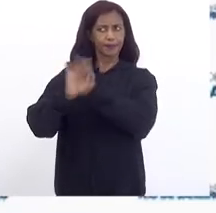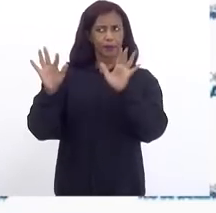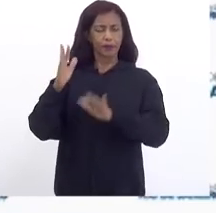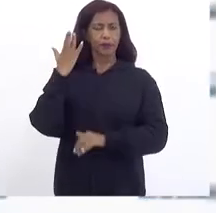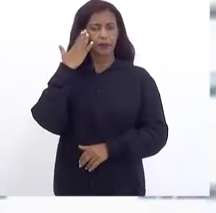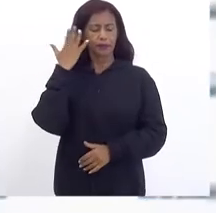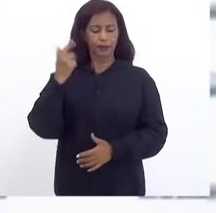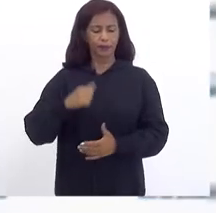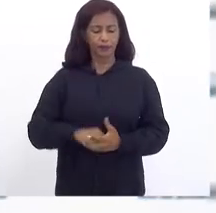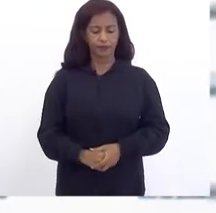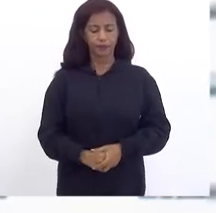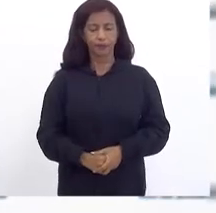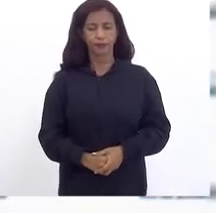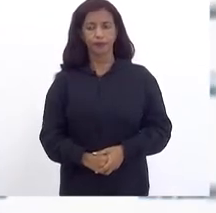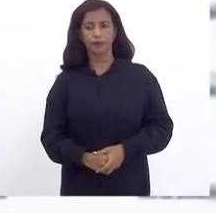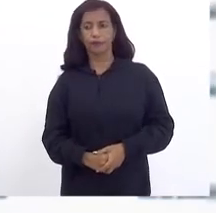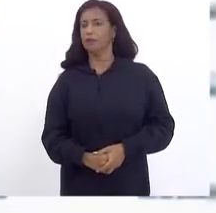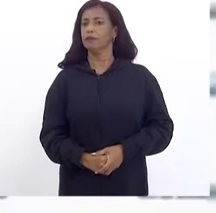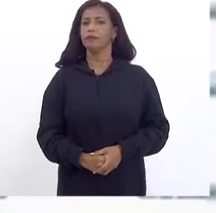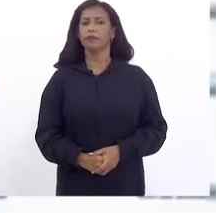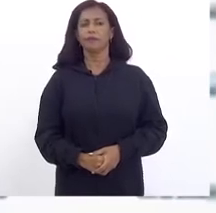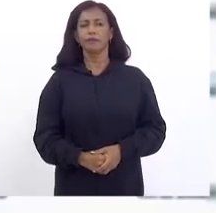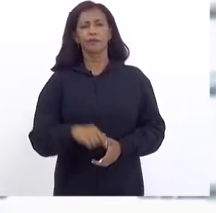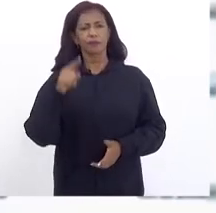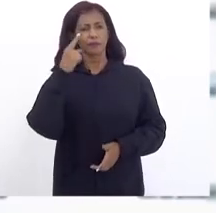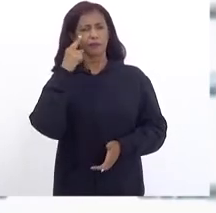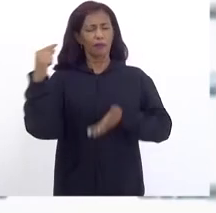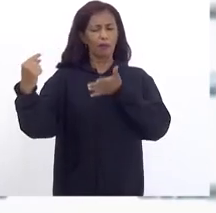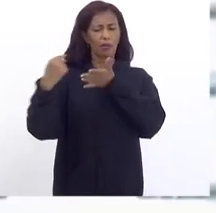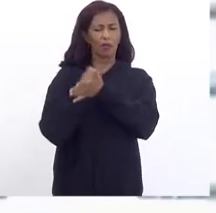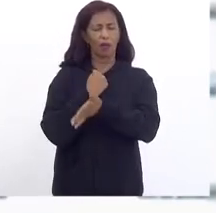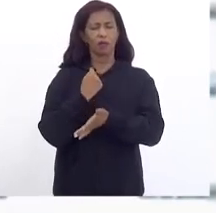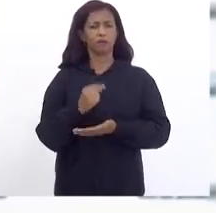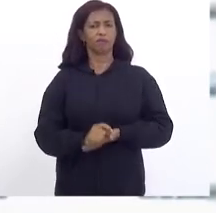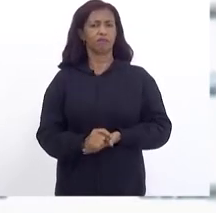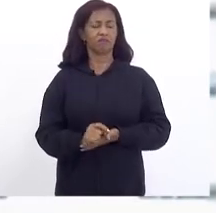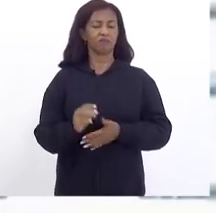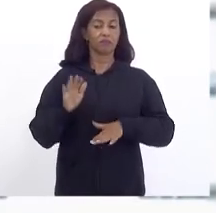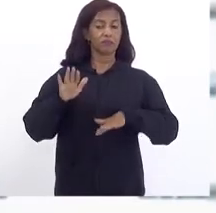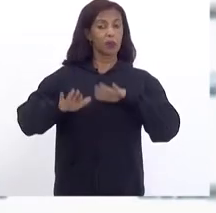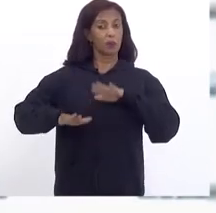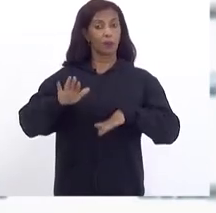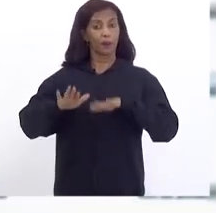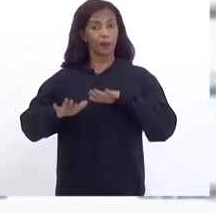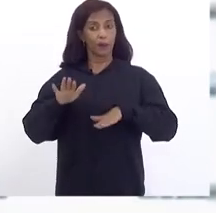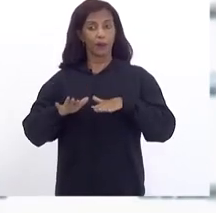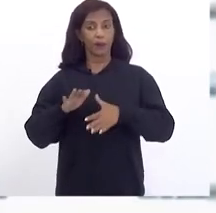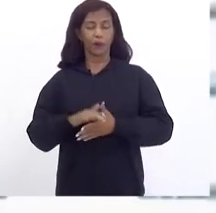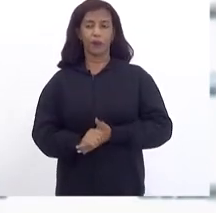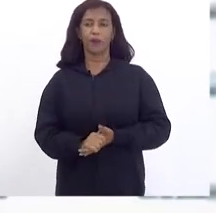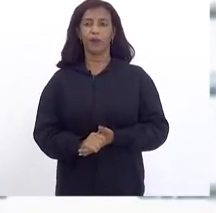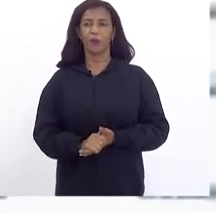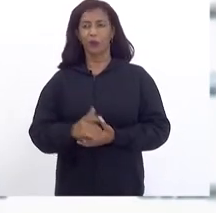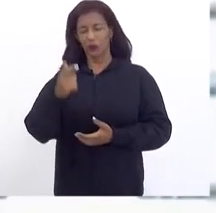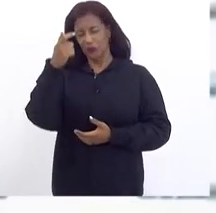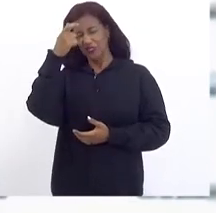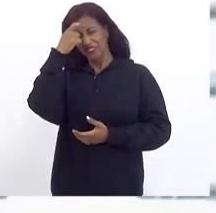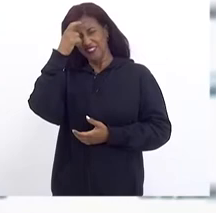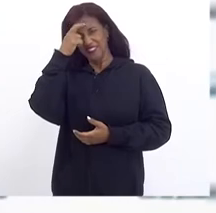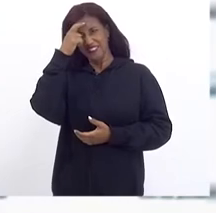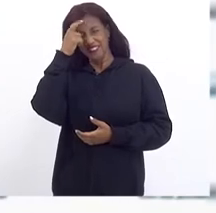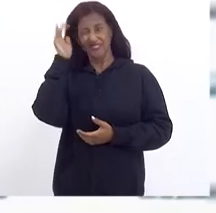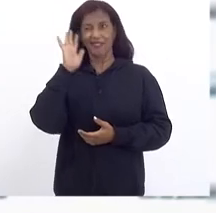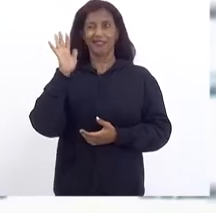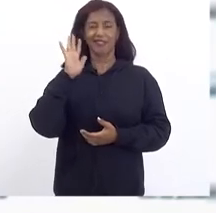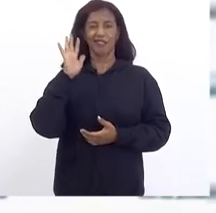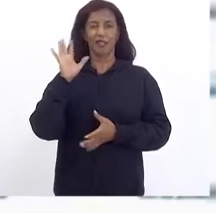Eu ouvi A abordagem Em dois aspectos Muito embora O meu juízo Não façam parte